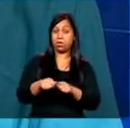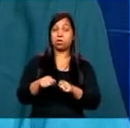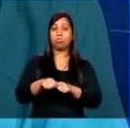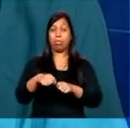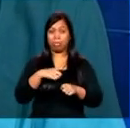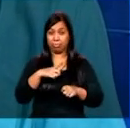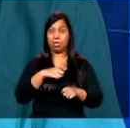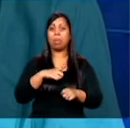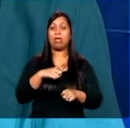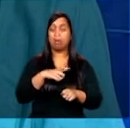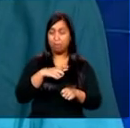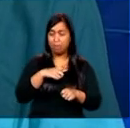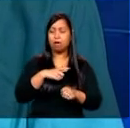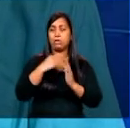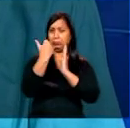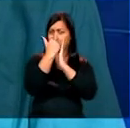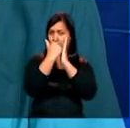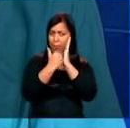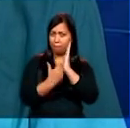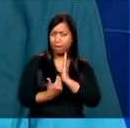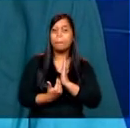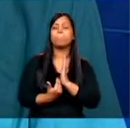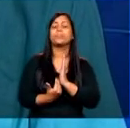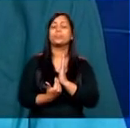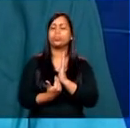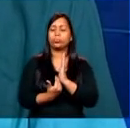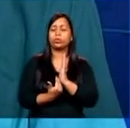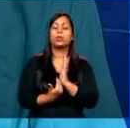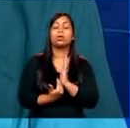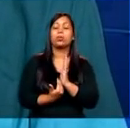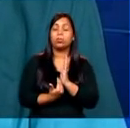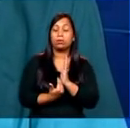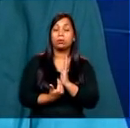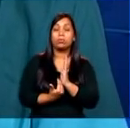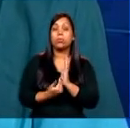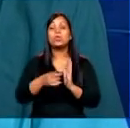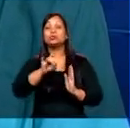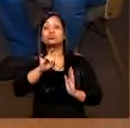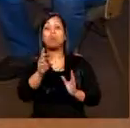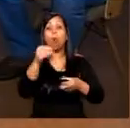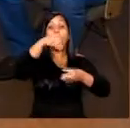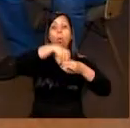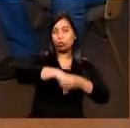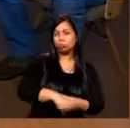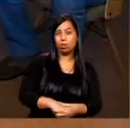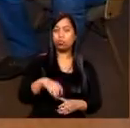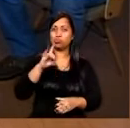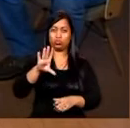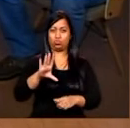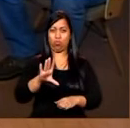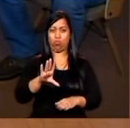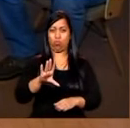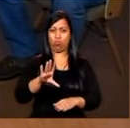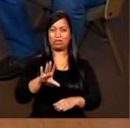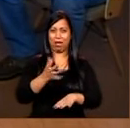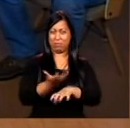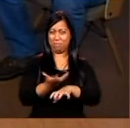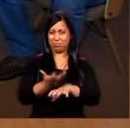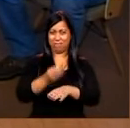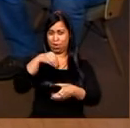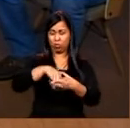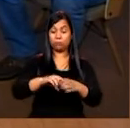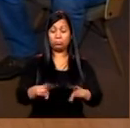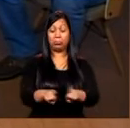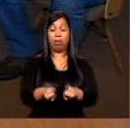filosofia, uma... Não é só o conteúdo mesmo didático da aula, tem também uma